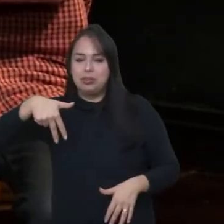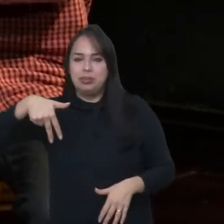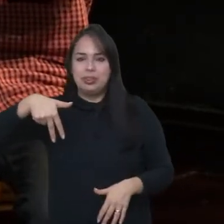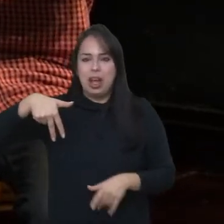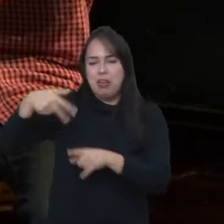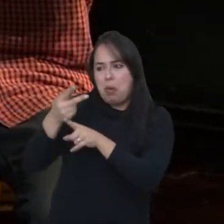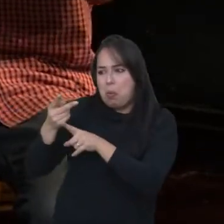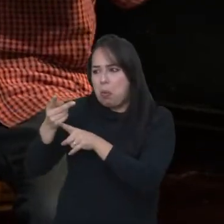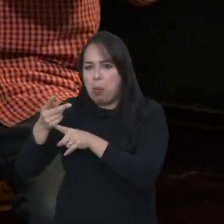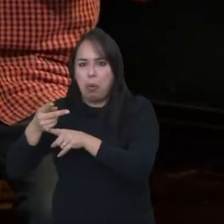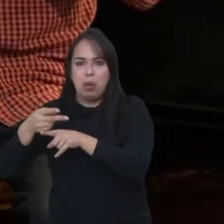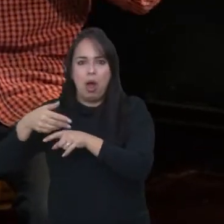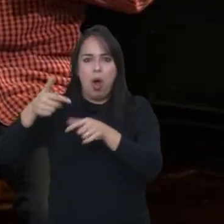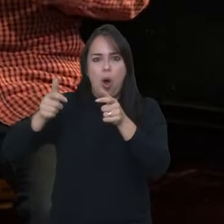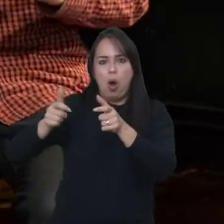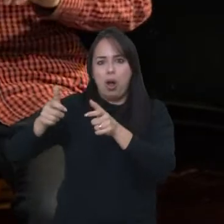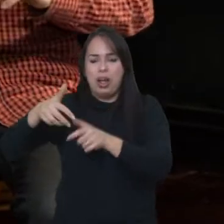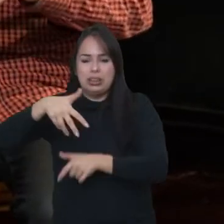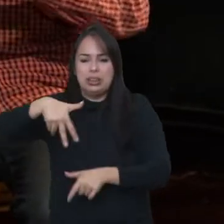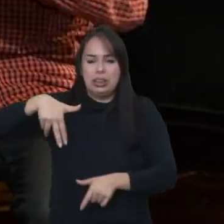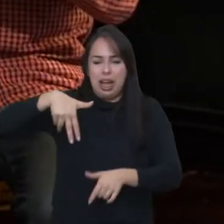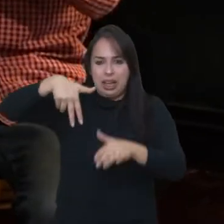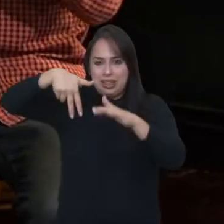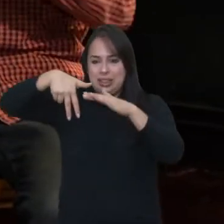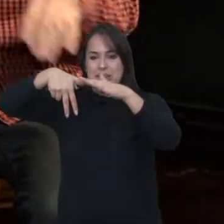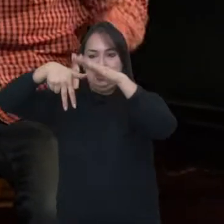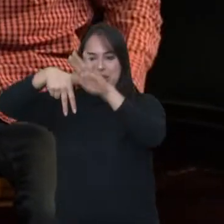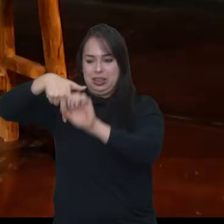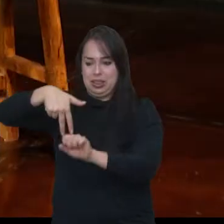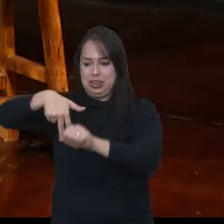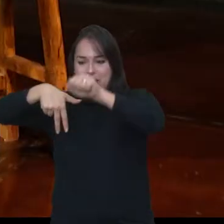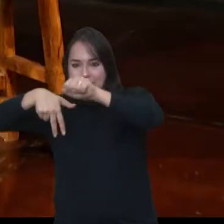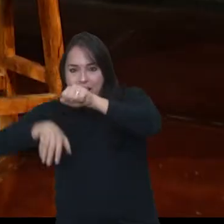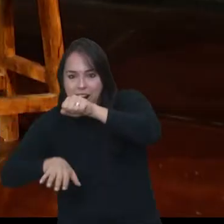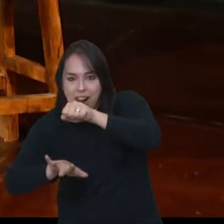lá, eu, lá, eu fiquei tanto, só tem uma hora que eu passei por baixo, assim, Gente,